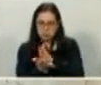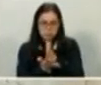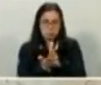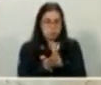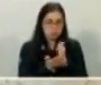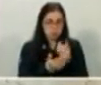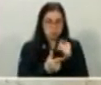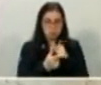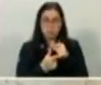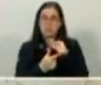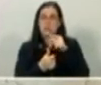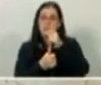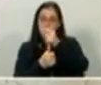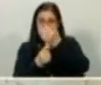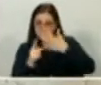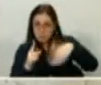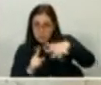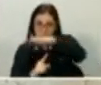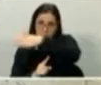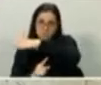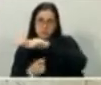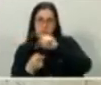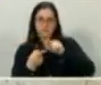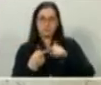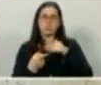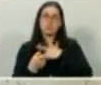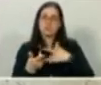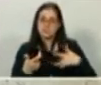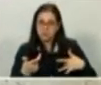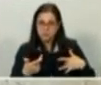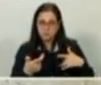meio ambiente, saúde,